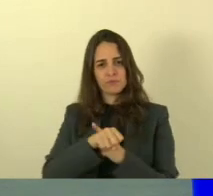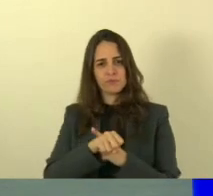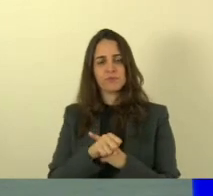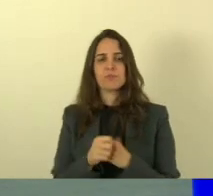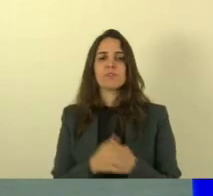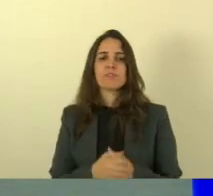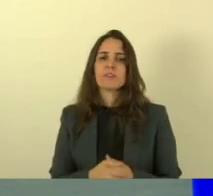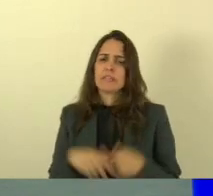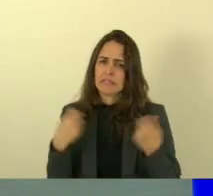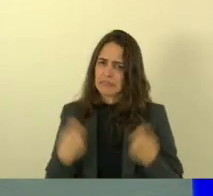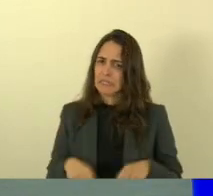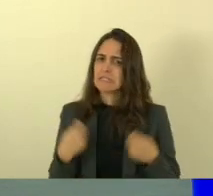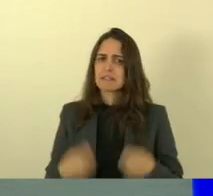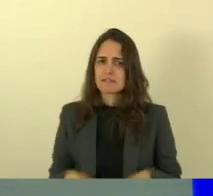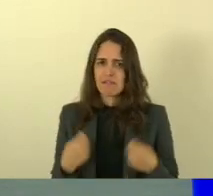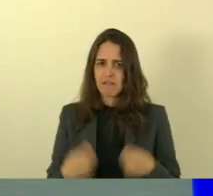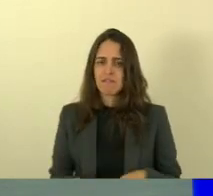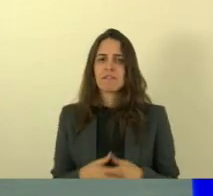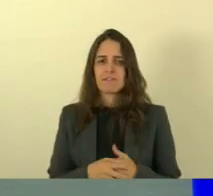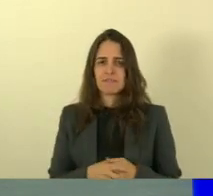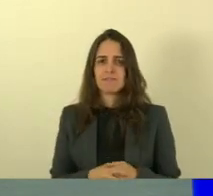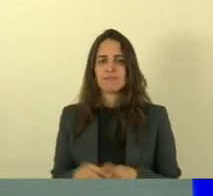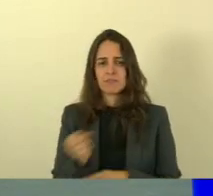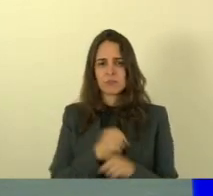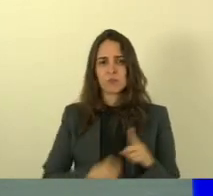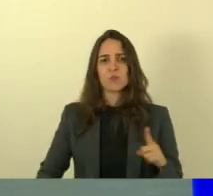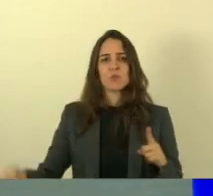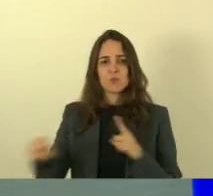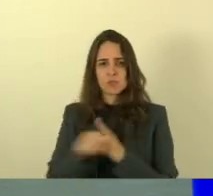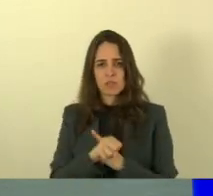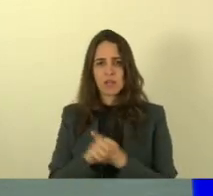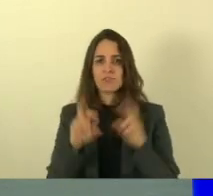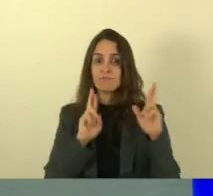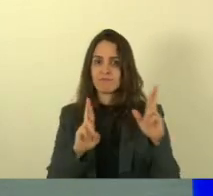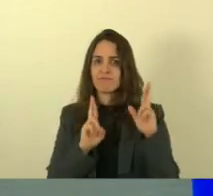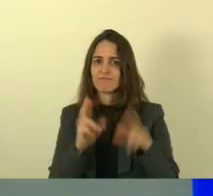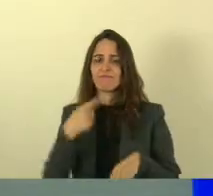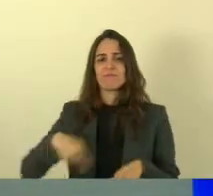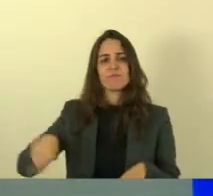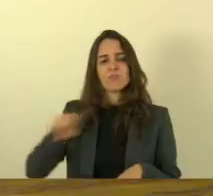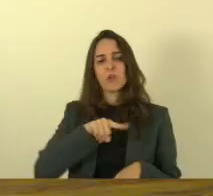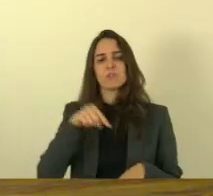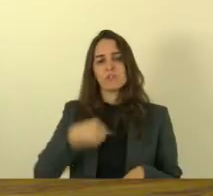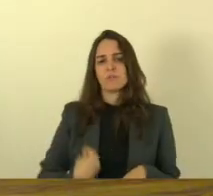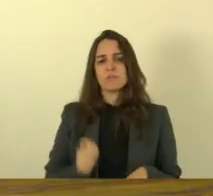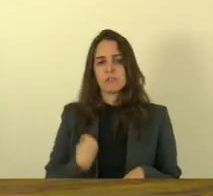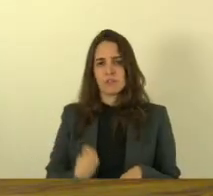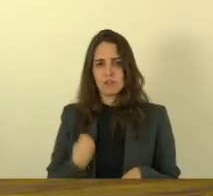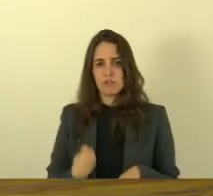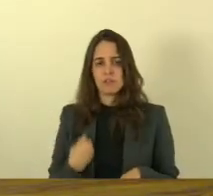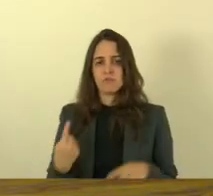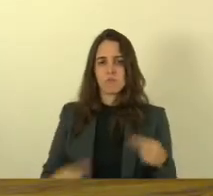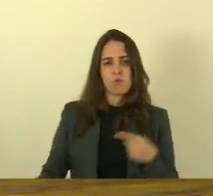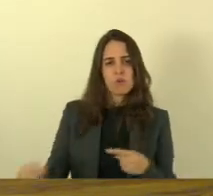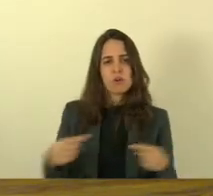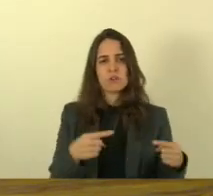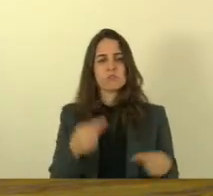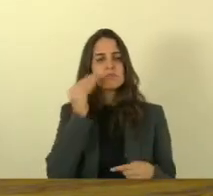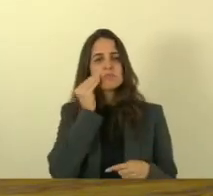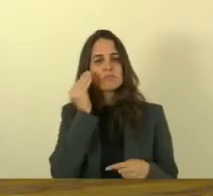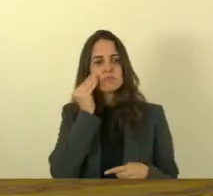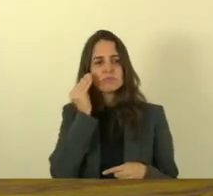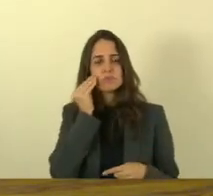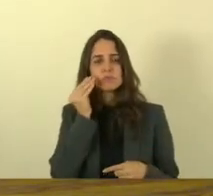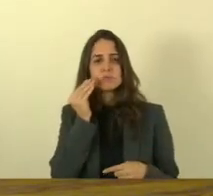tão necessária que a sociedade espera de nós que estamos aqui na política buscando este